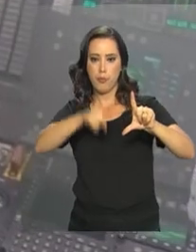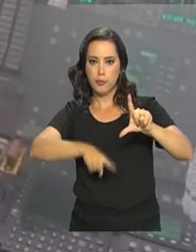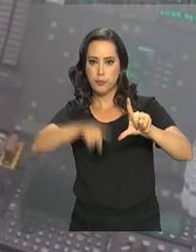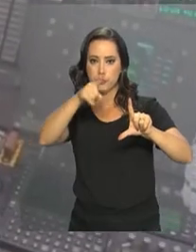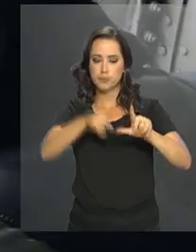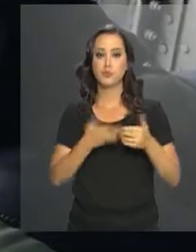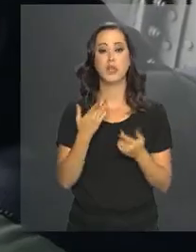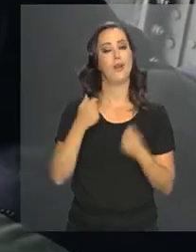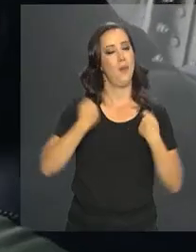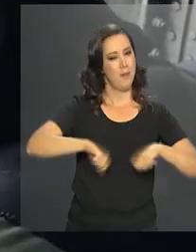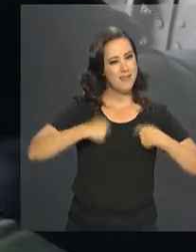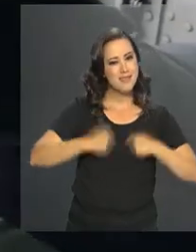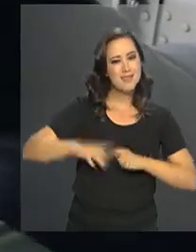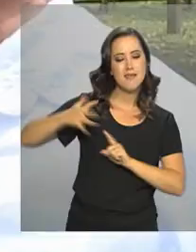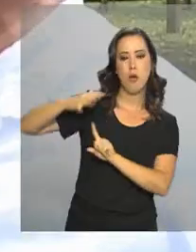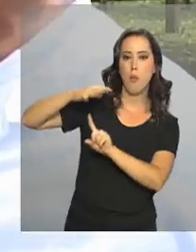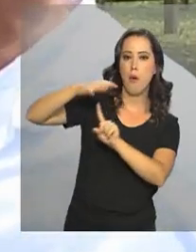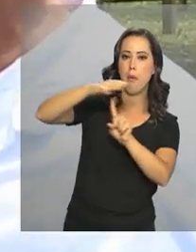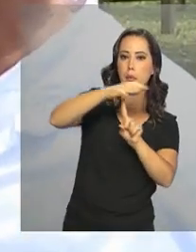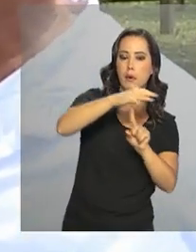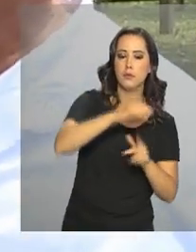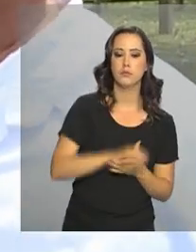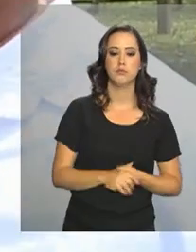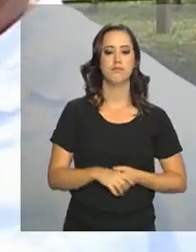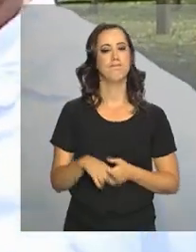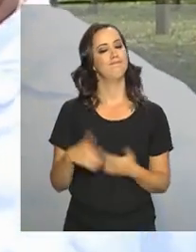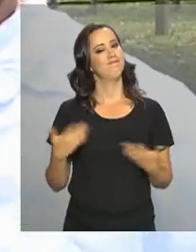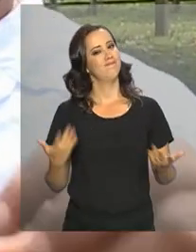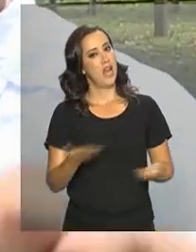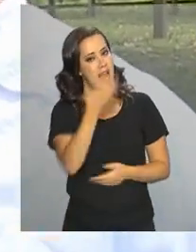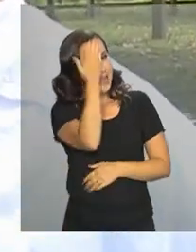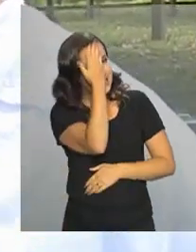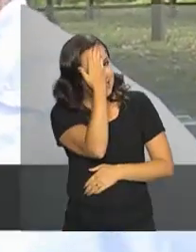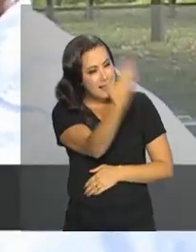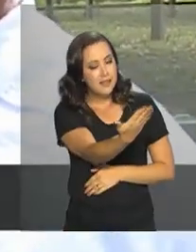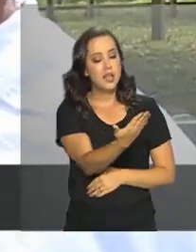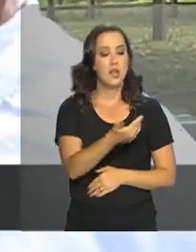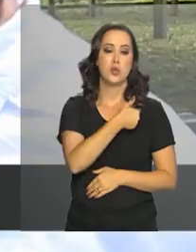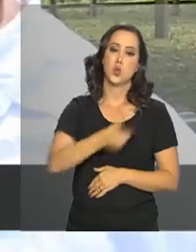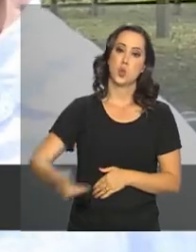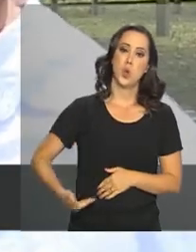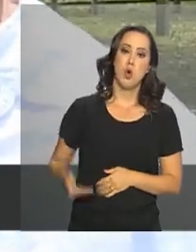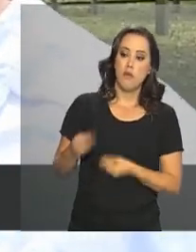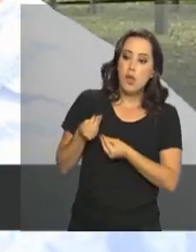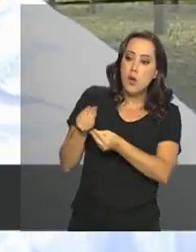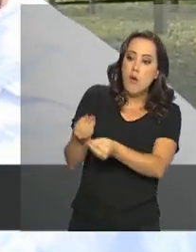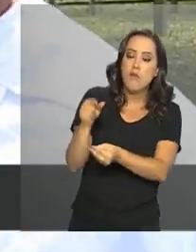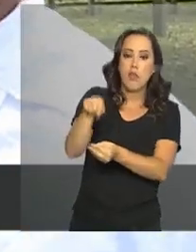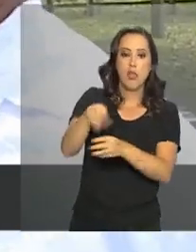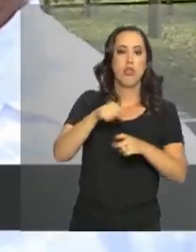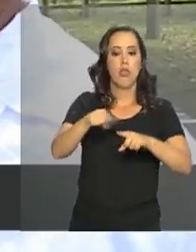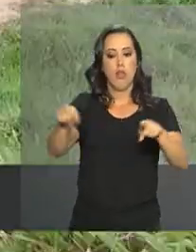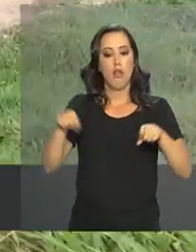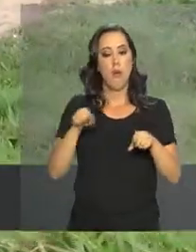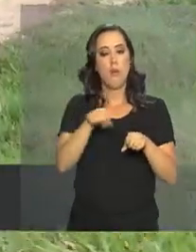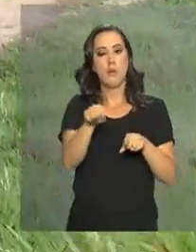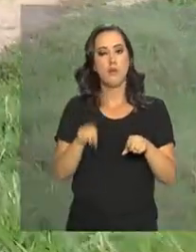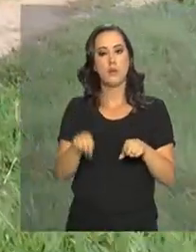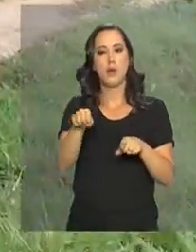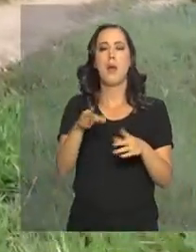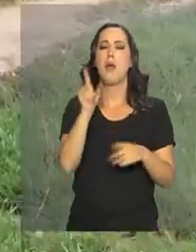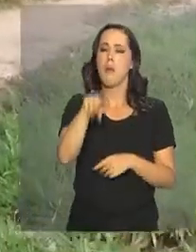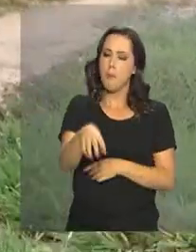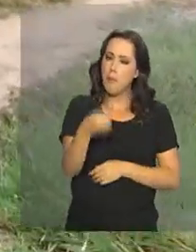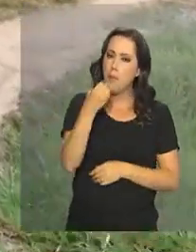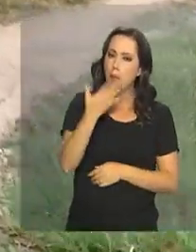localidade o direito de votar. Eu agradeço muito o governo investir isso aqui e diminui muito o sacrifício da comunidade. Tem essa